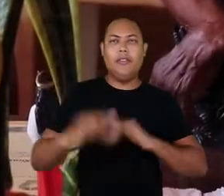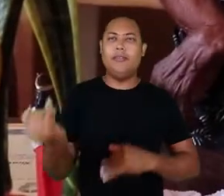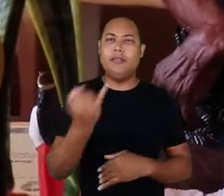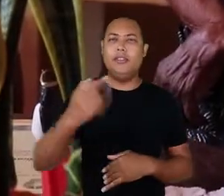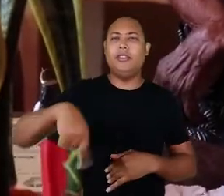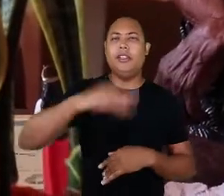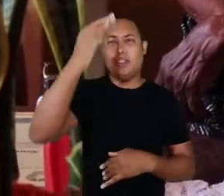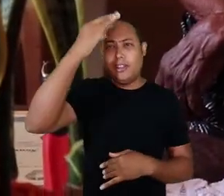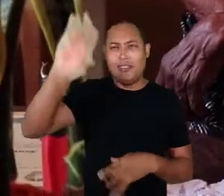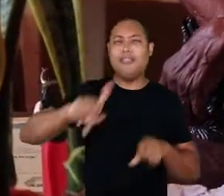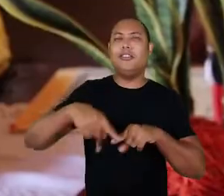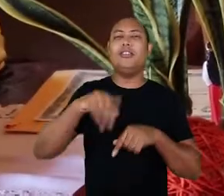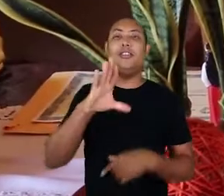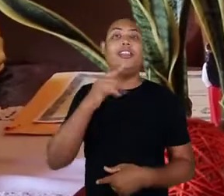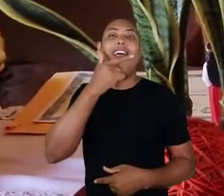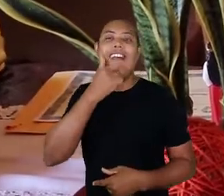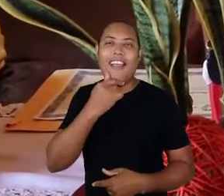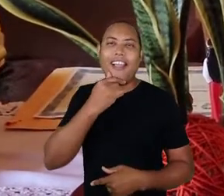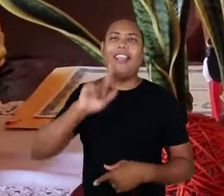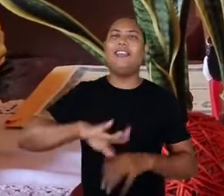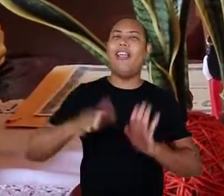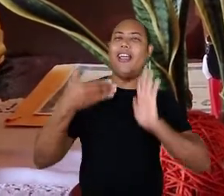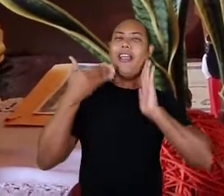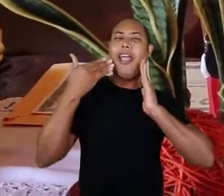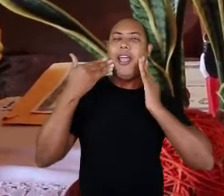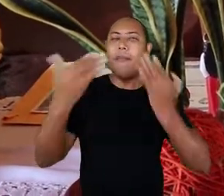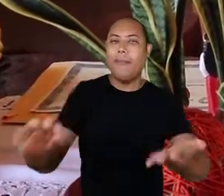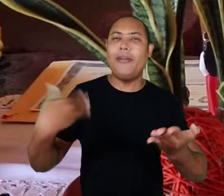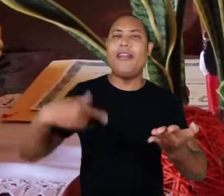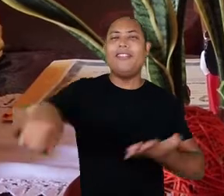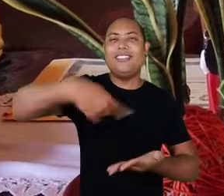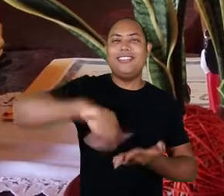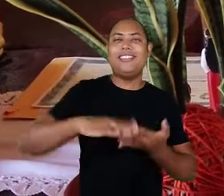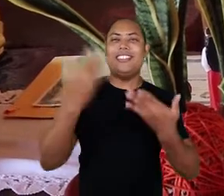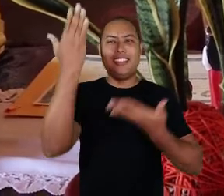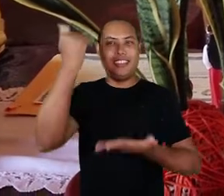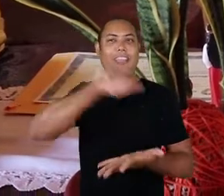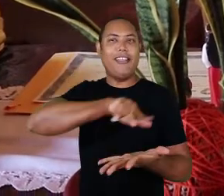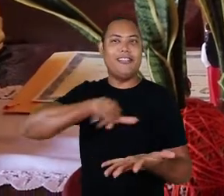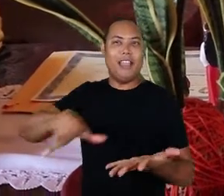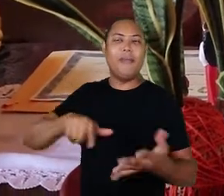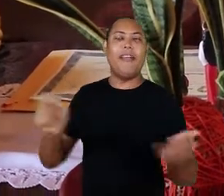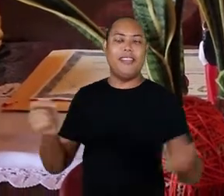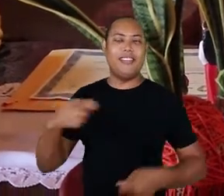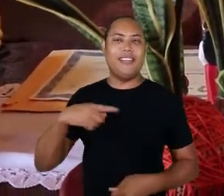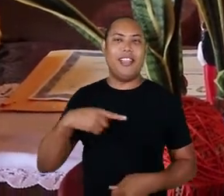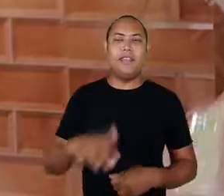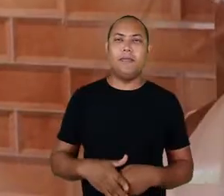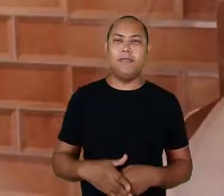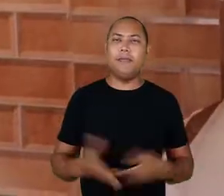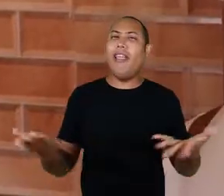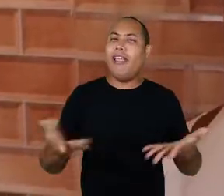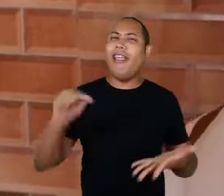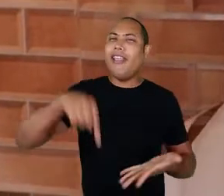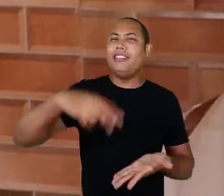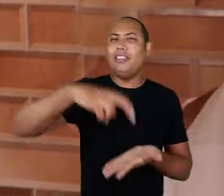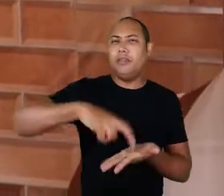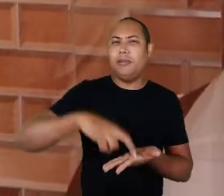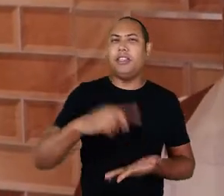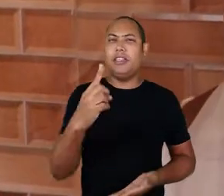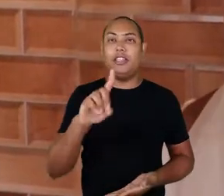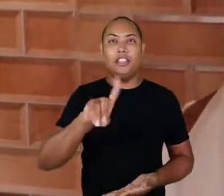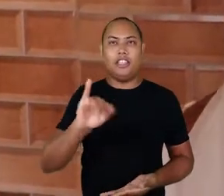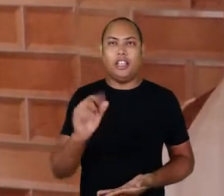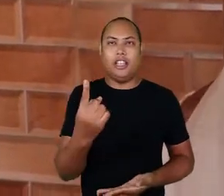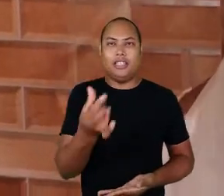do Reconcavo Baiano. E nossa doutora, Dona Cadu, é a prova viva da construção deste sabedinho. Nessa manhã